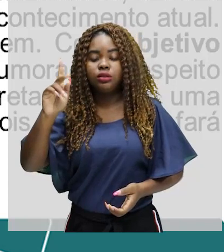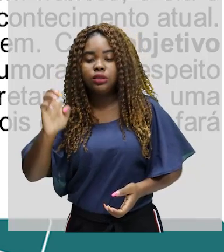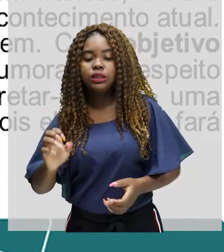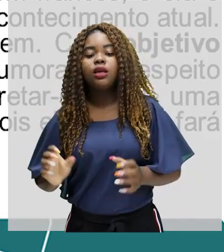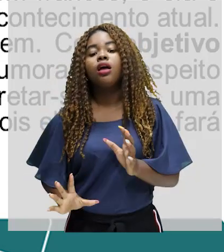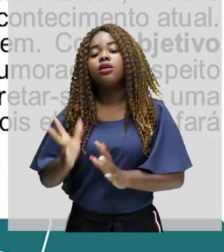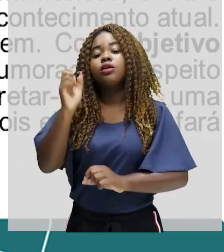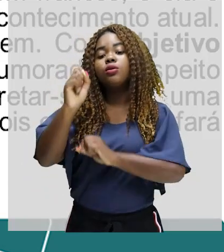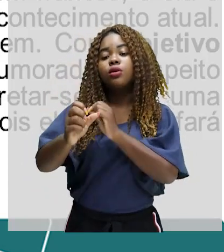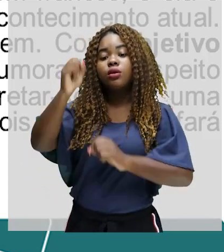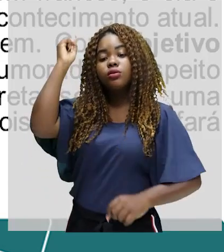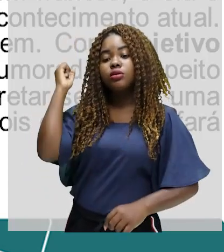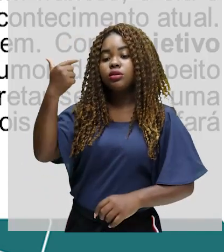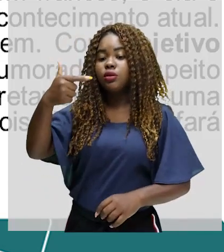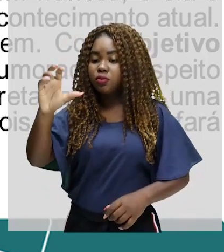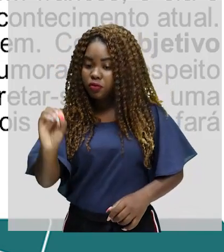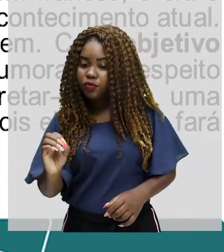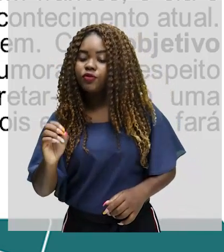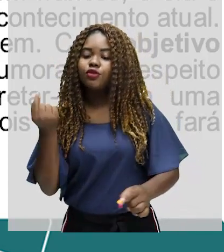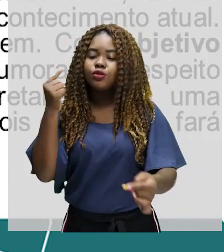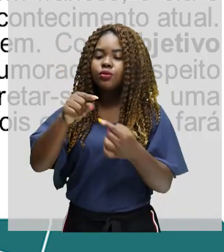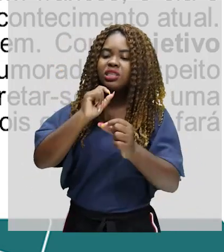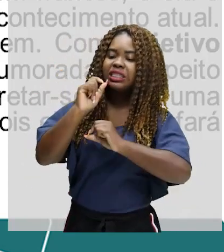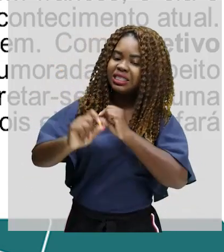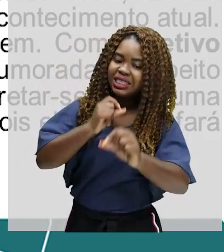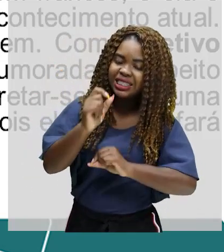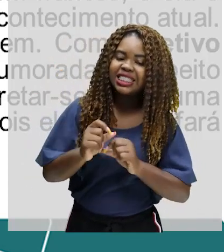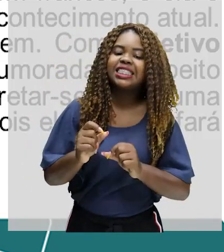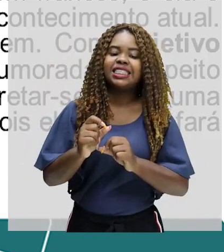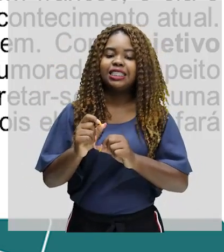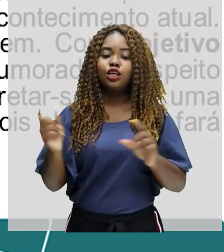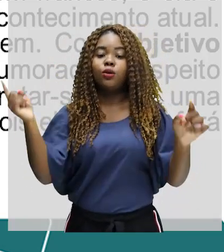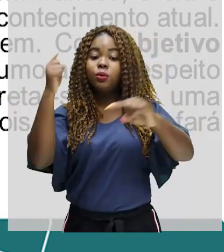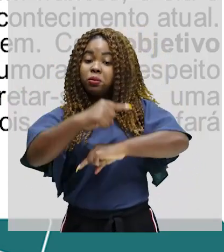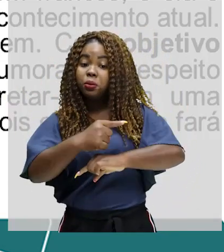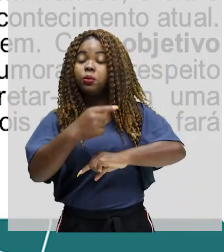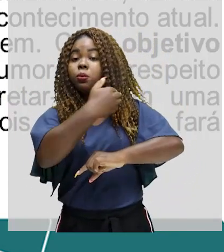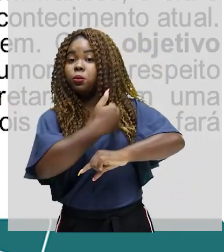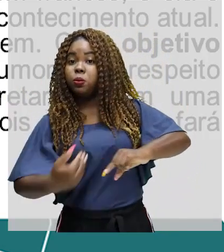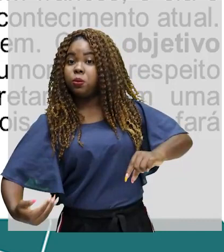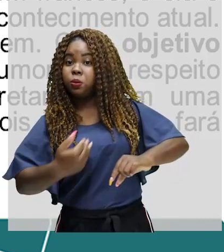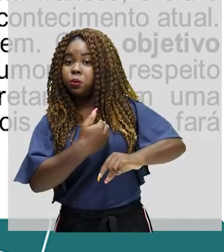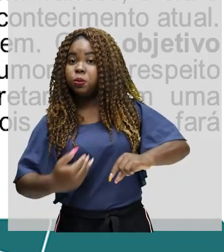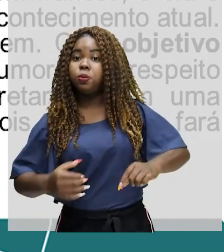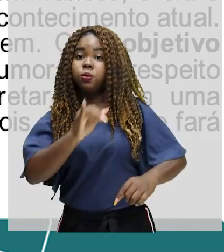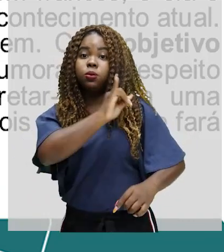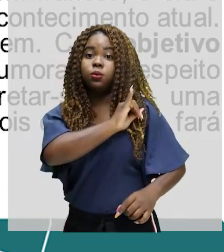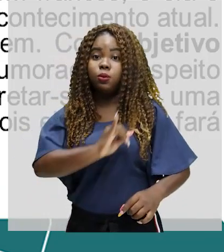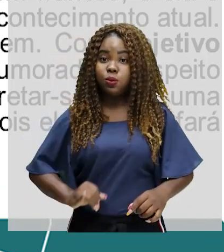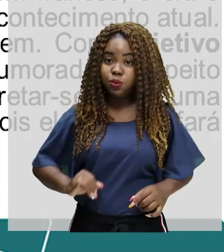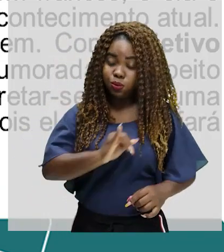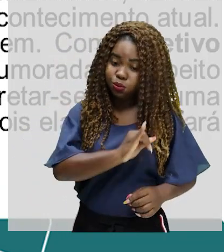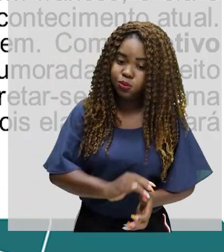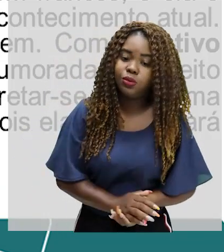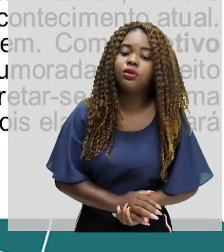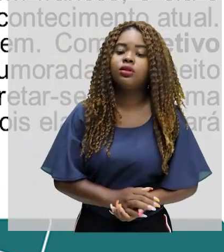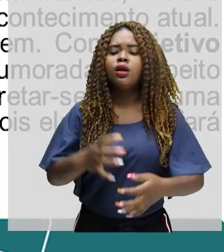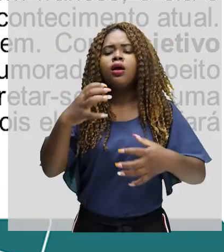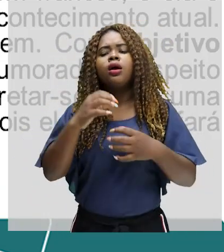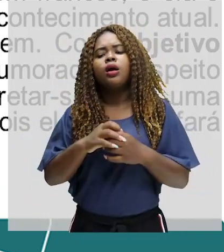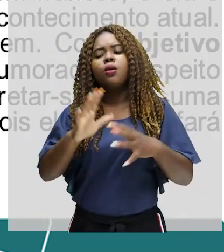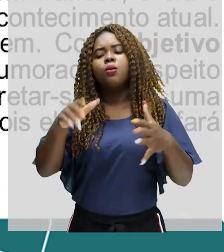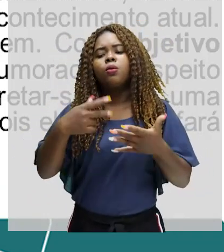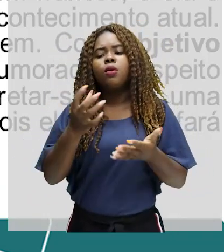surgiu no início do século XX, com o objetivo de formar oposição a governos e impérios. O sentido da palavra